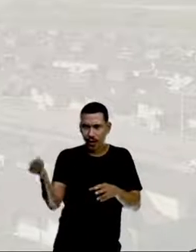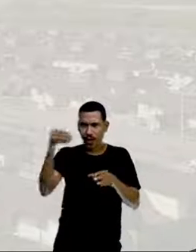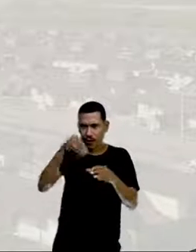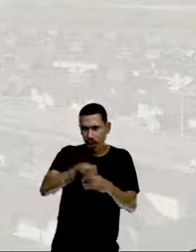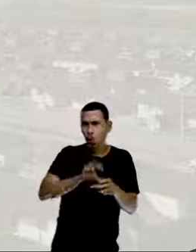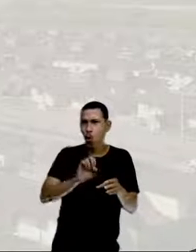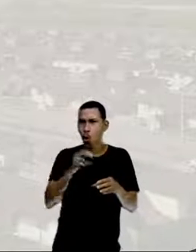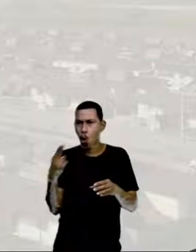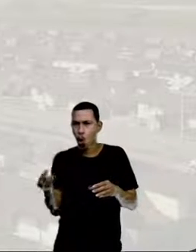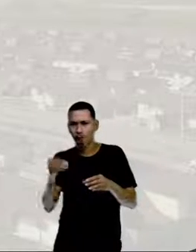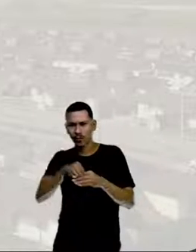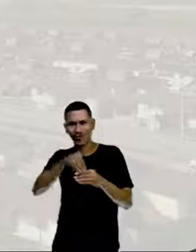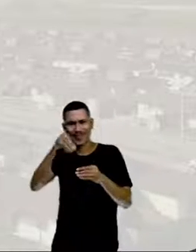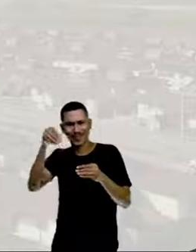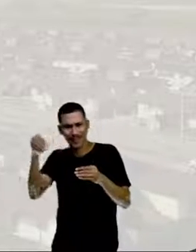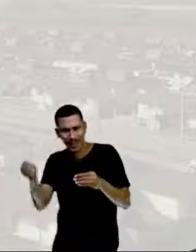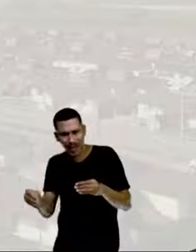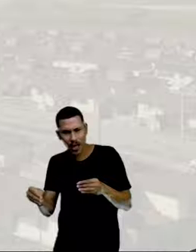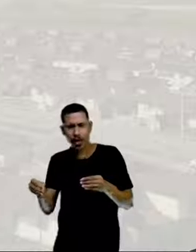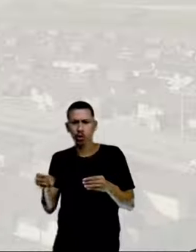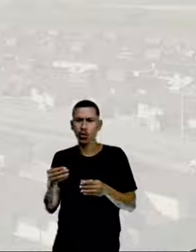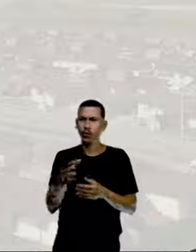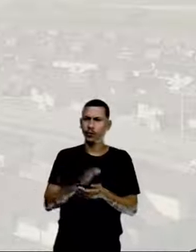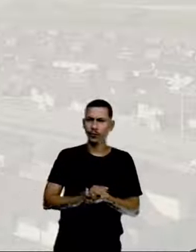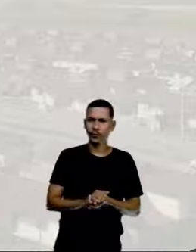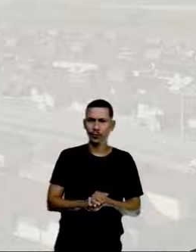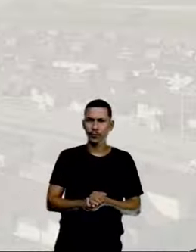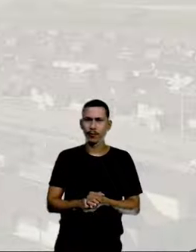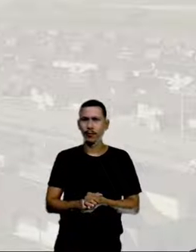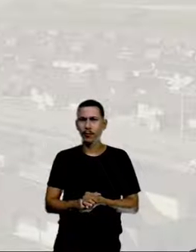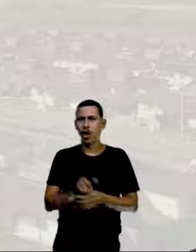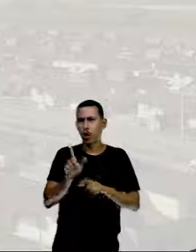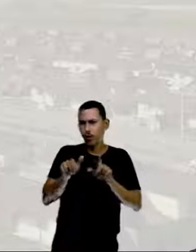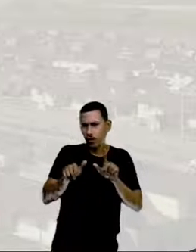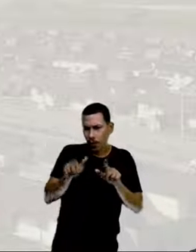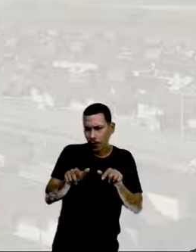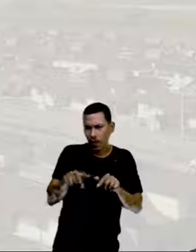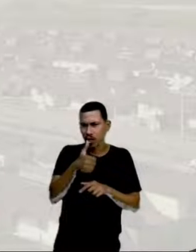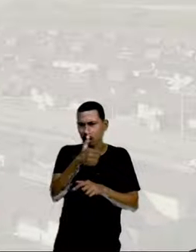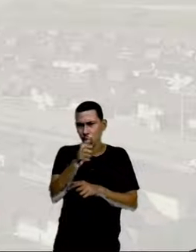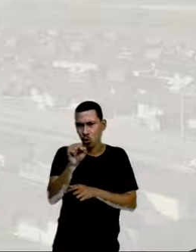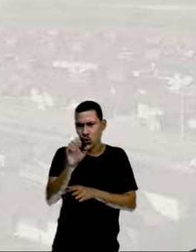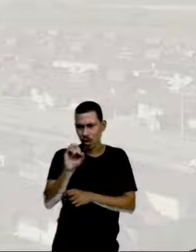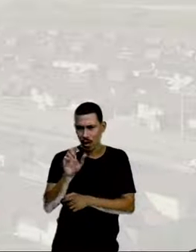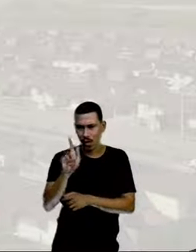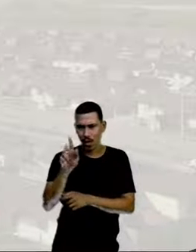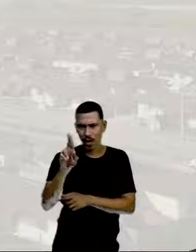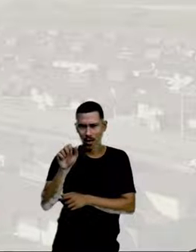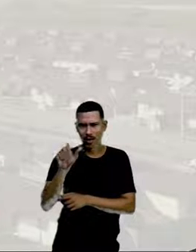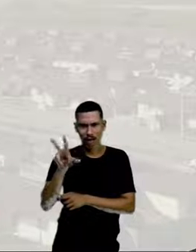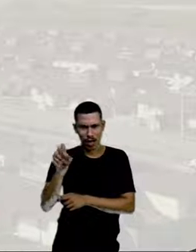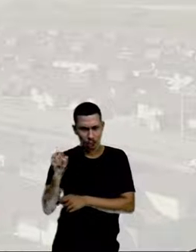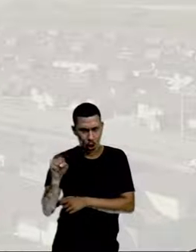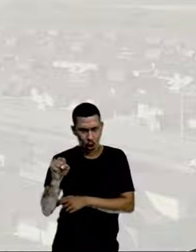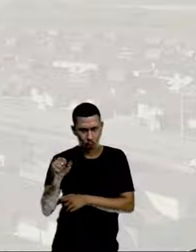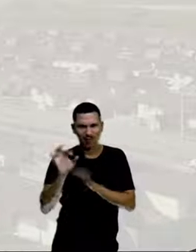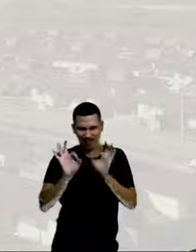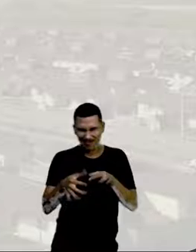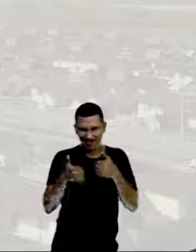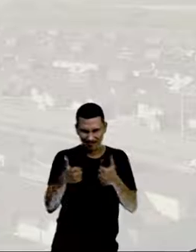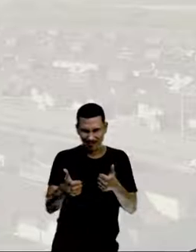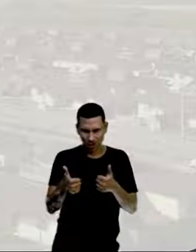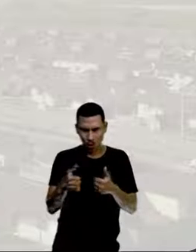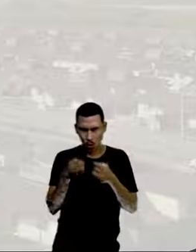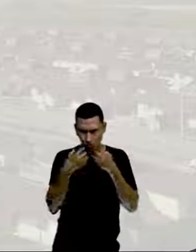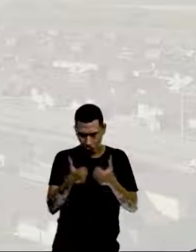externos ou internos, eles geralmente somam 180 graus. E aí? Tudo tranquilo?